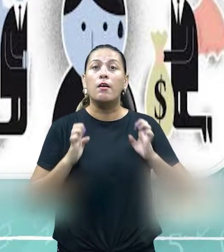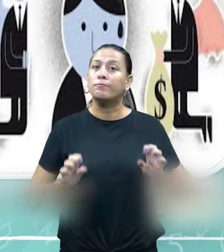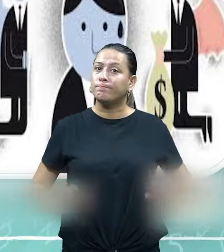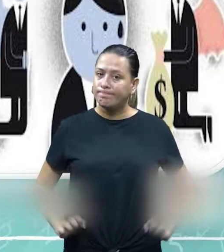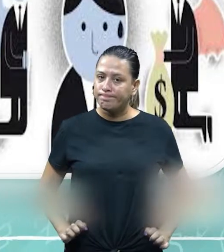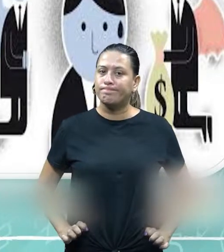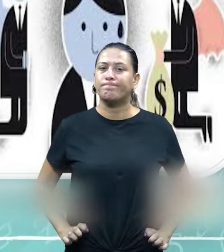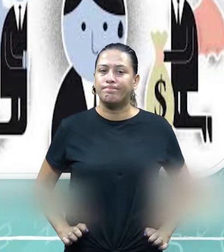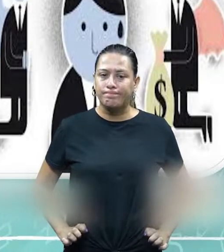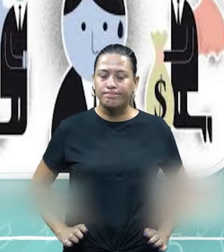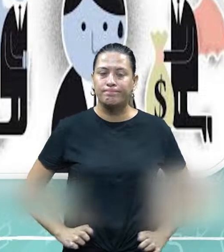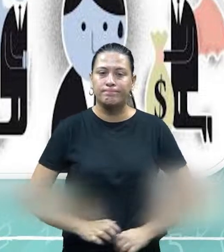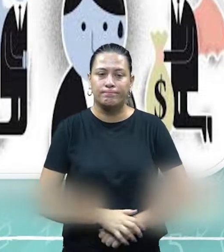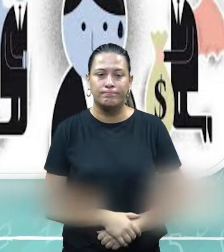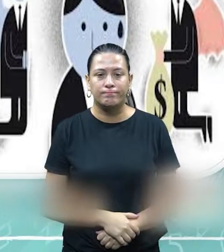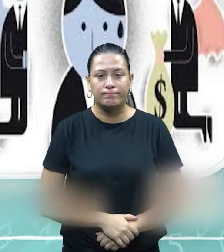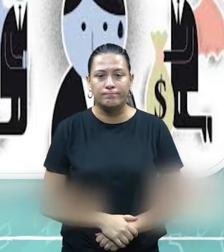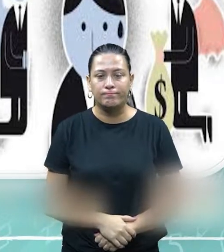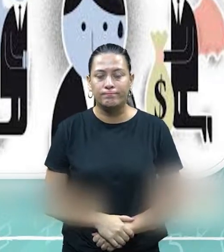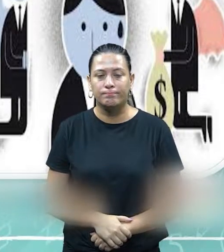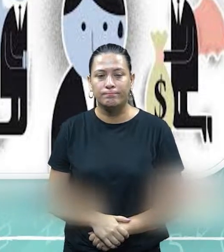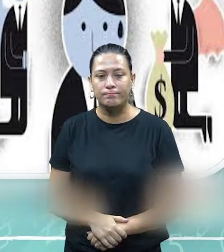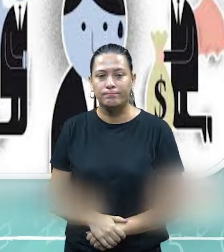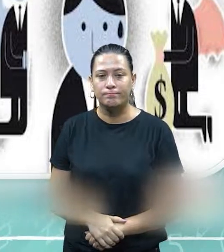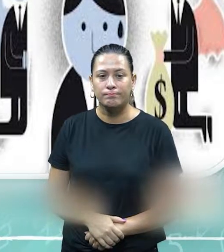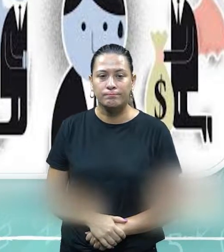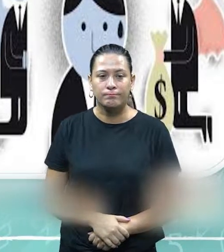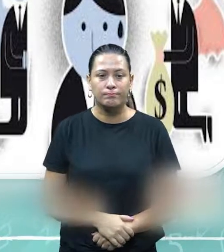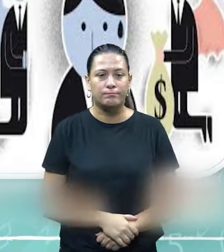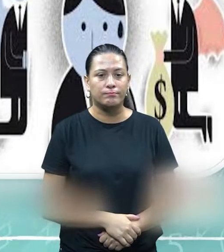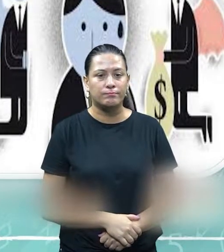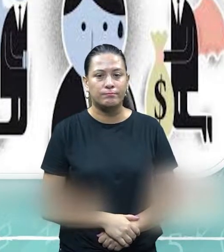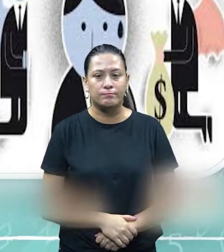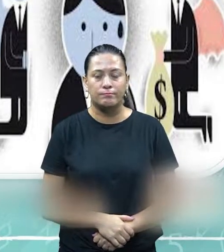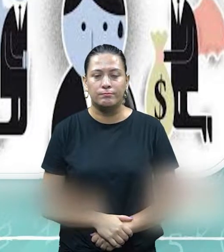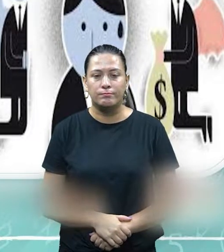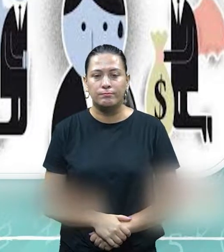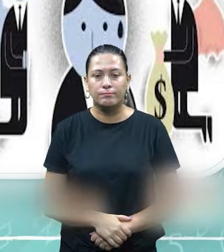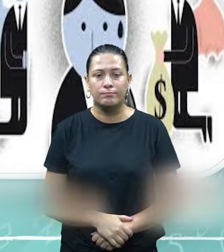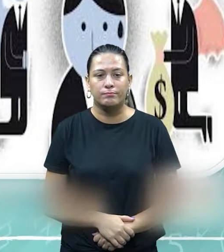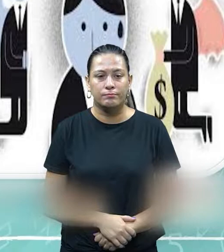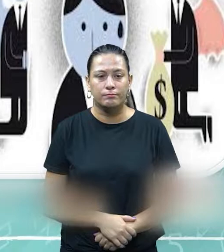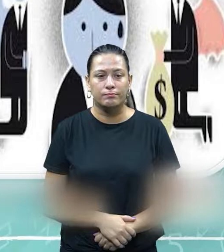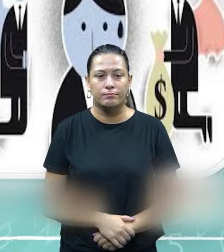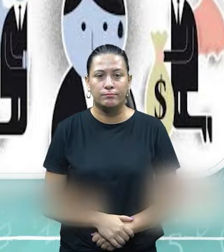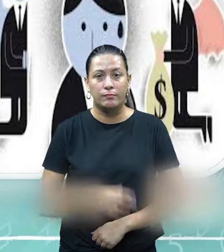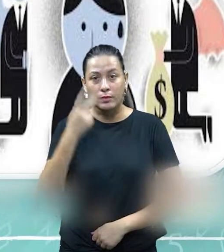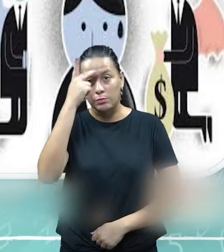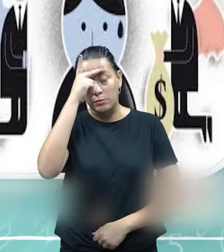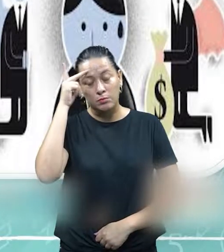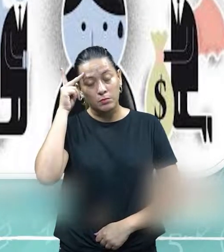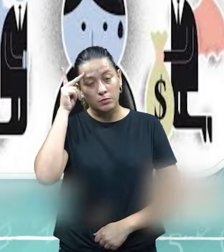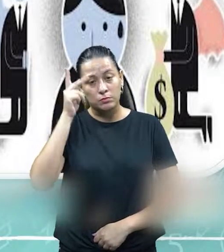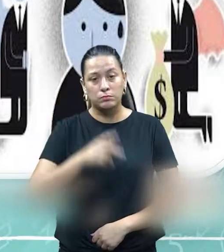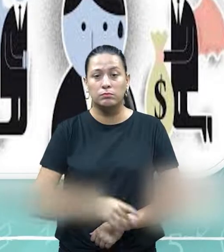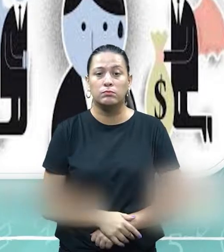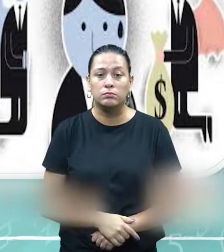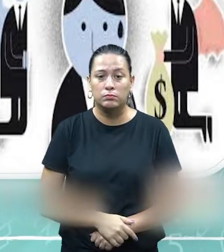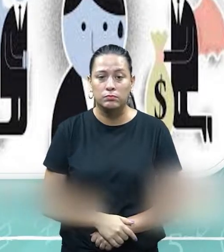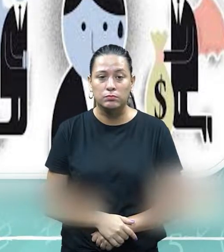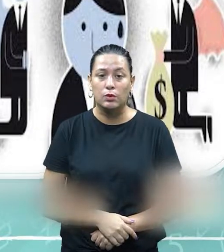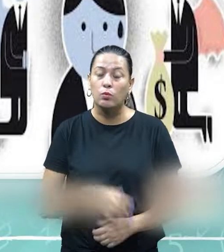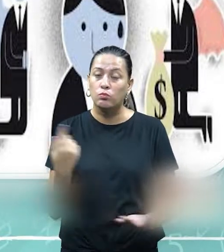éticos, né, no processo da negociação, ou seja, tem que ser uma pessoa que tenha um